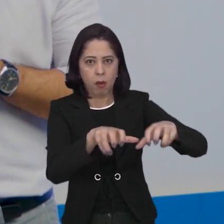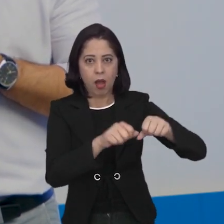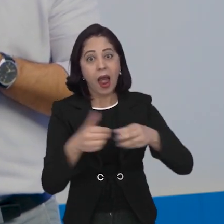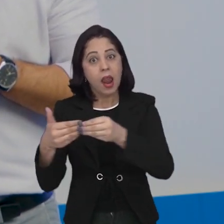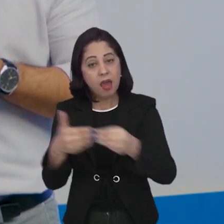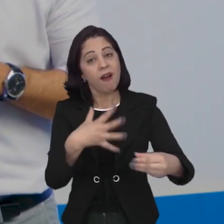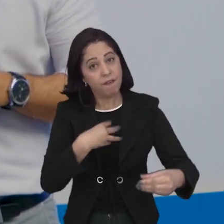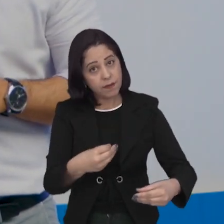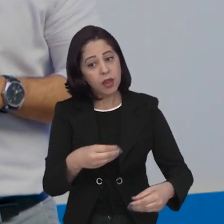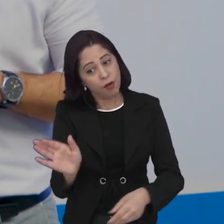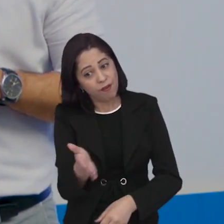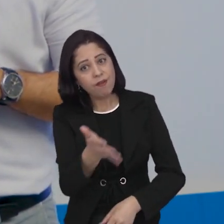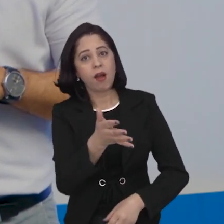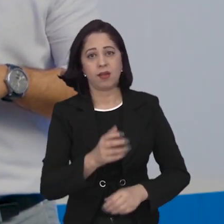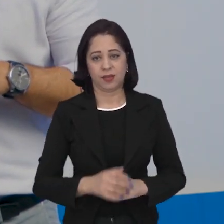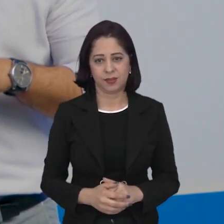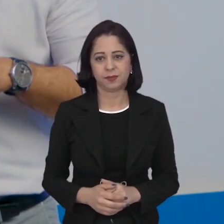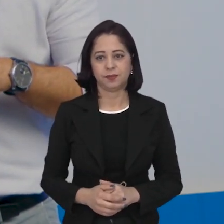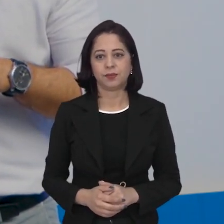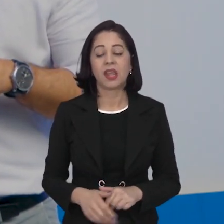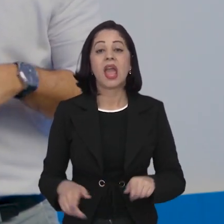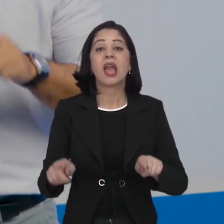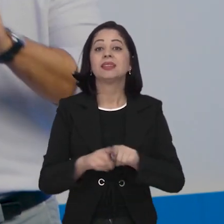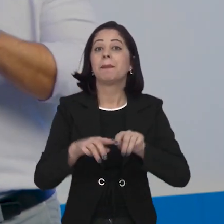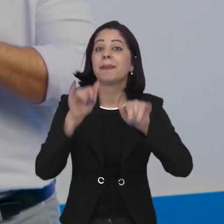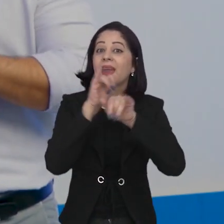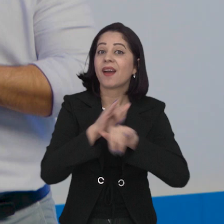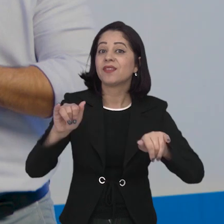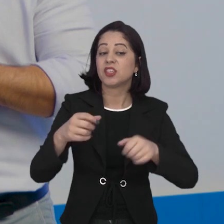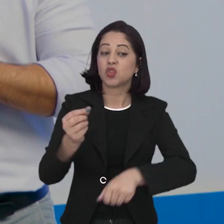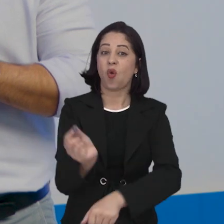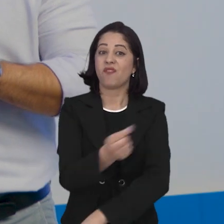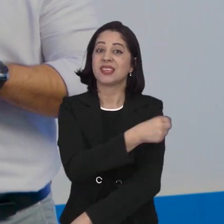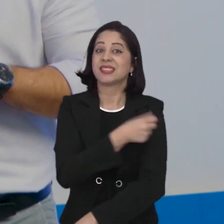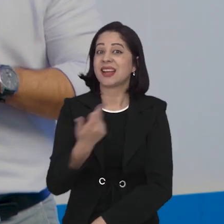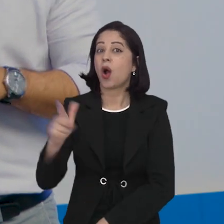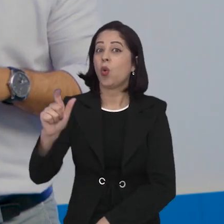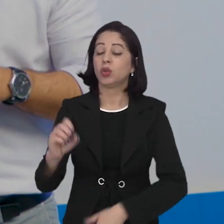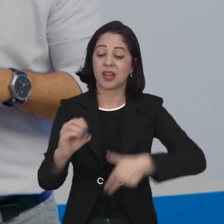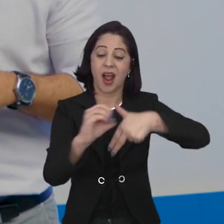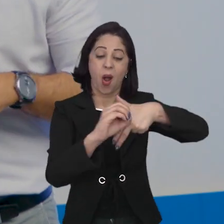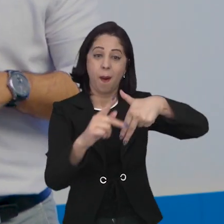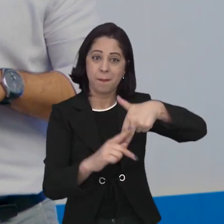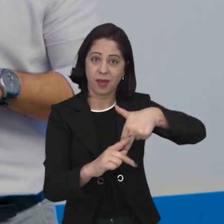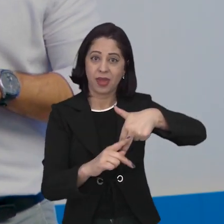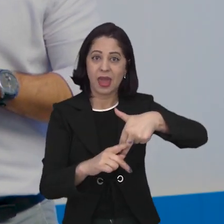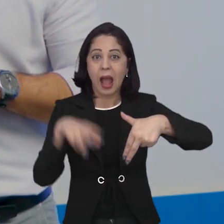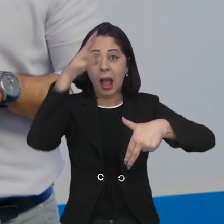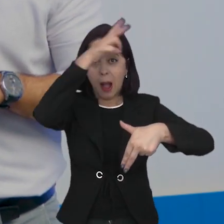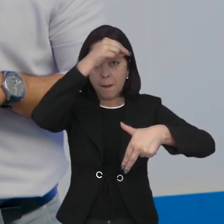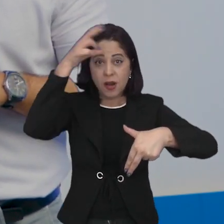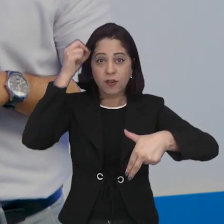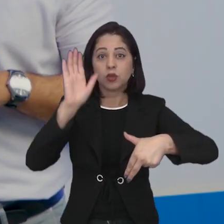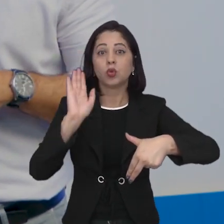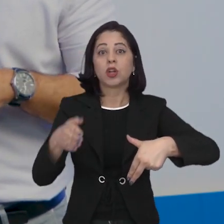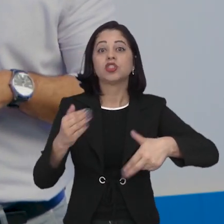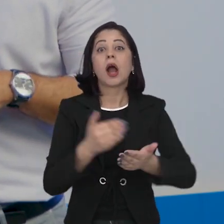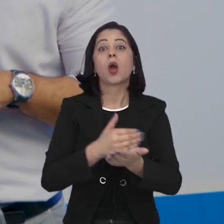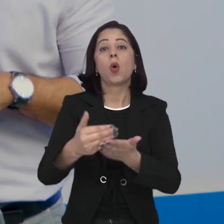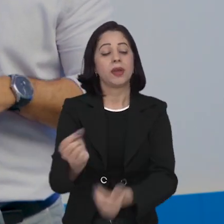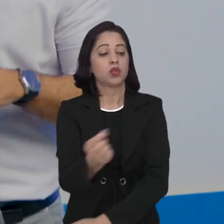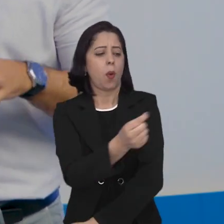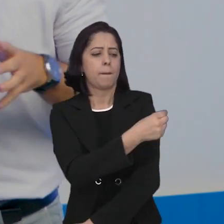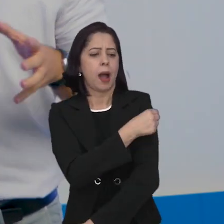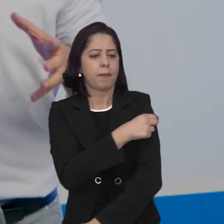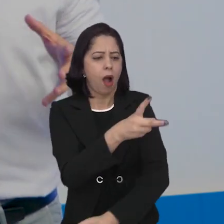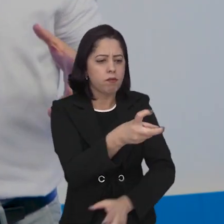leve o seu filho para vacinar. E o recado vale para outra vacina, viu? A de poliomielite. A Prefeitura já iniciou uma campanha de imunização